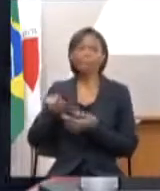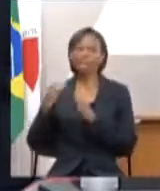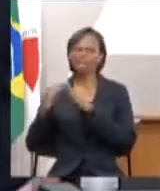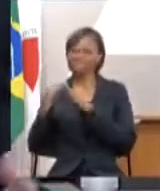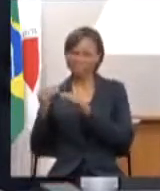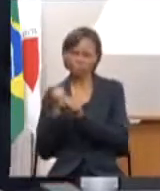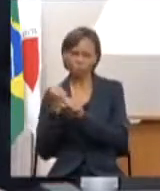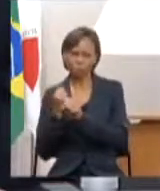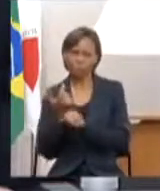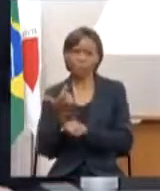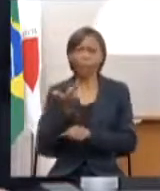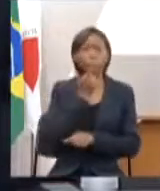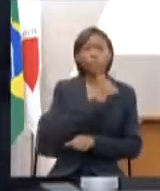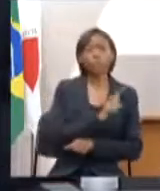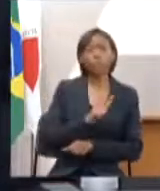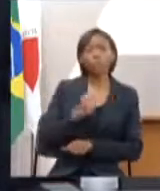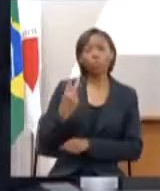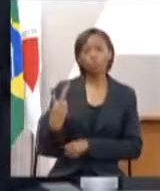duas casas